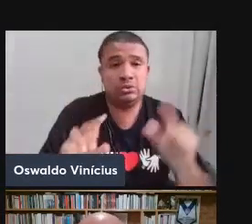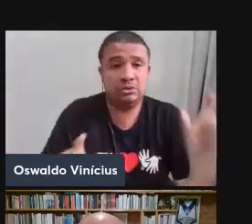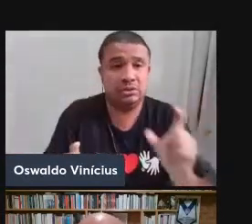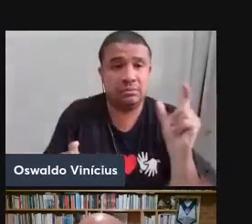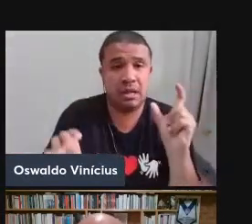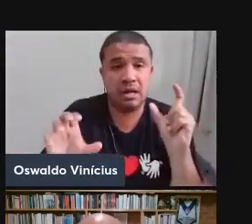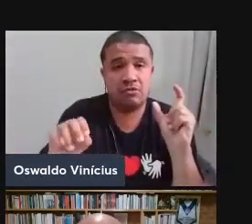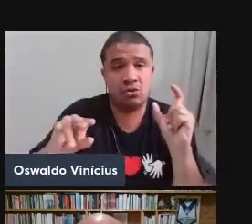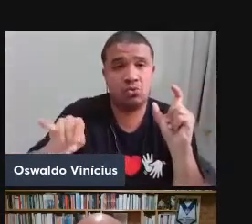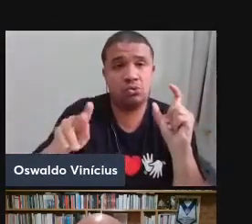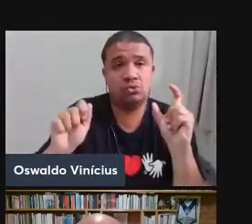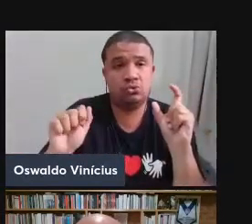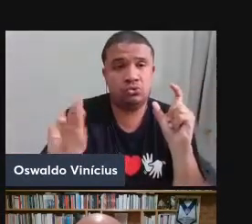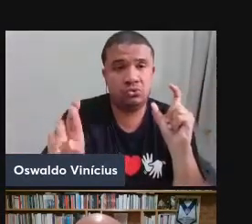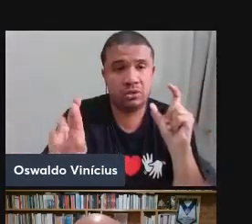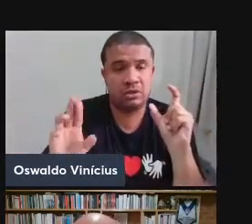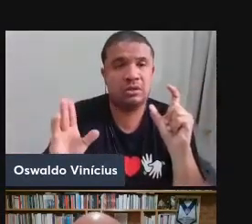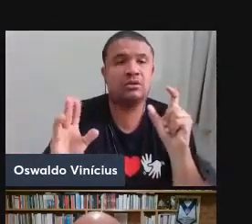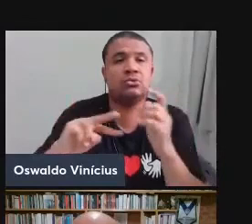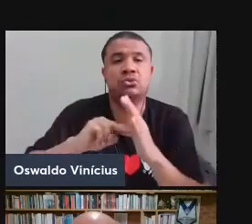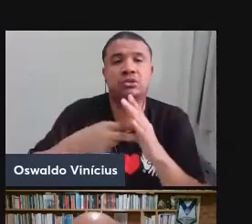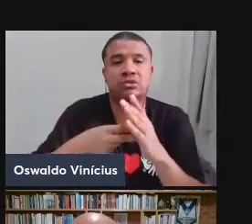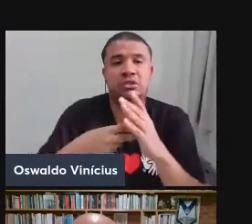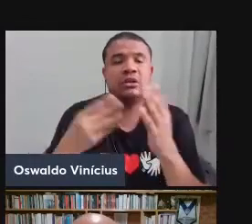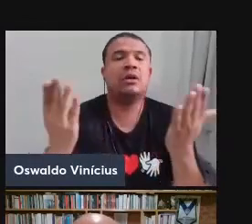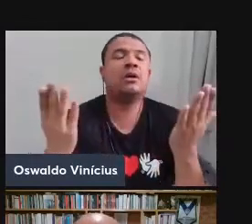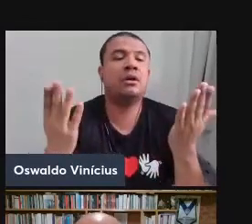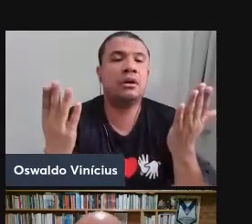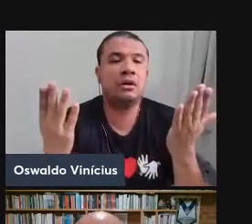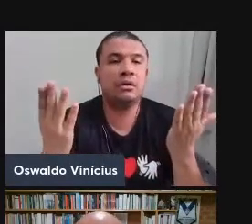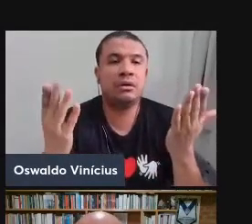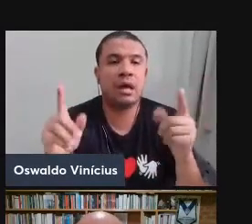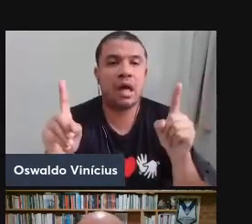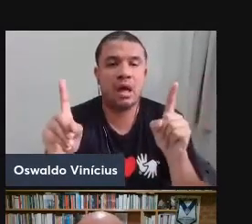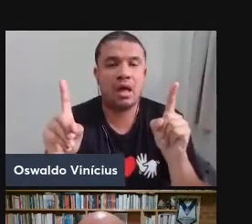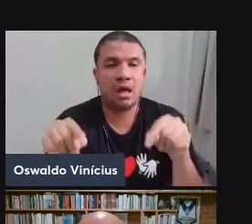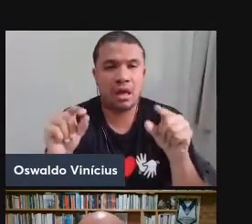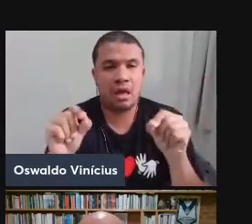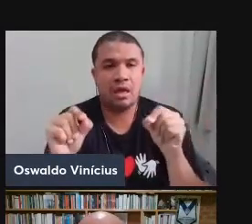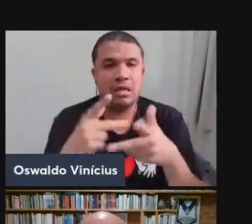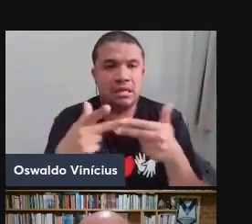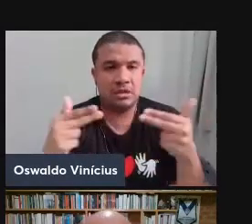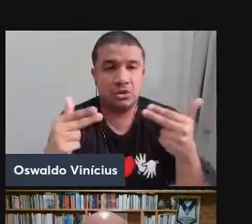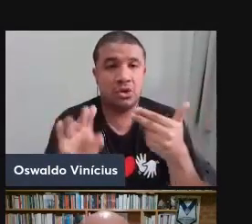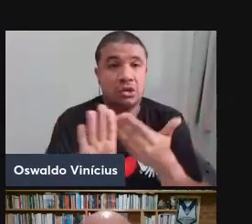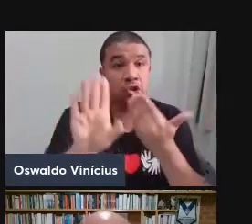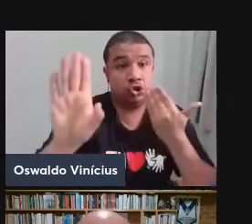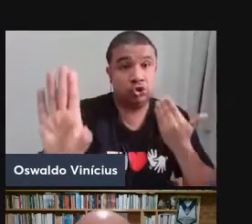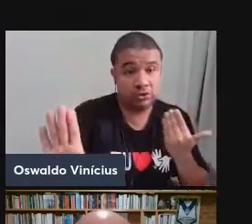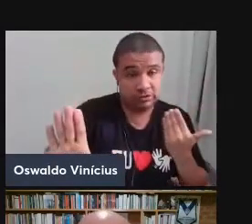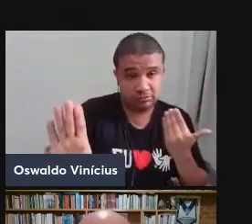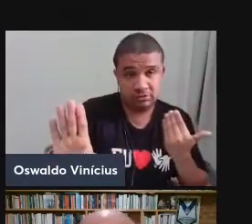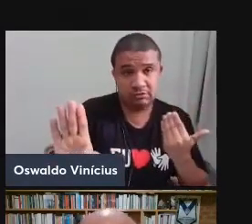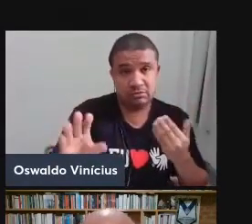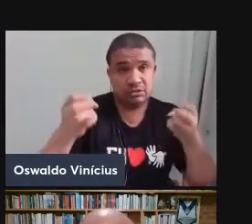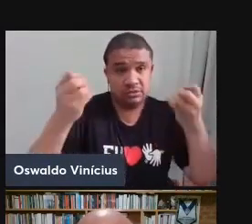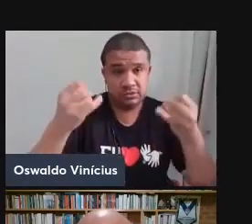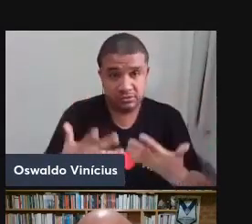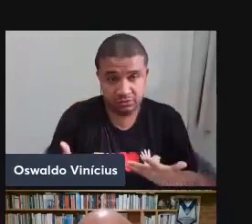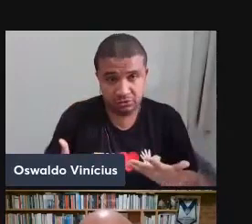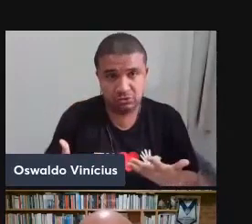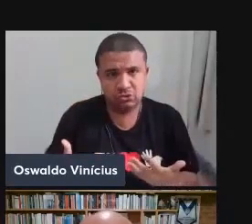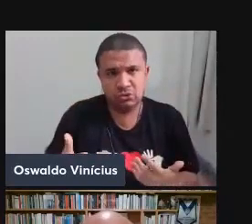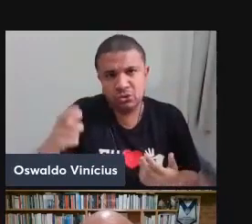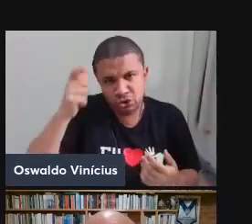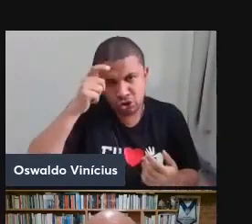conjurar no sentido de tornar essa coisa distante de nós. Então, nós também falamos em conjurar o